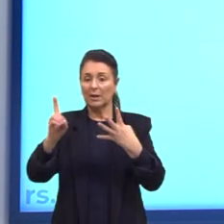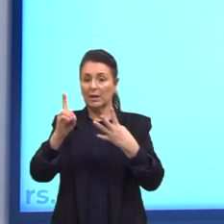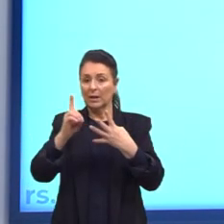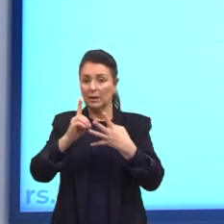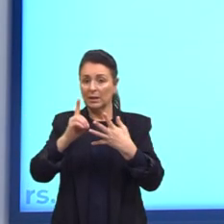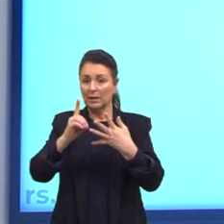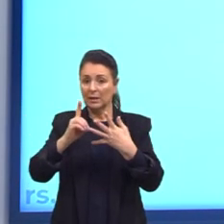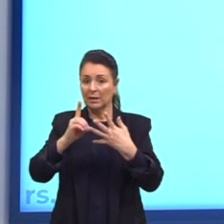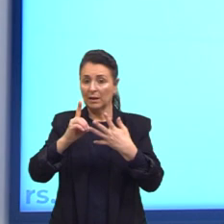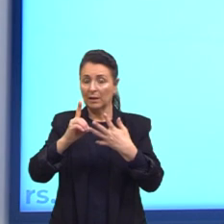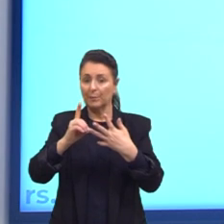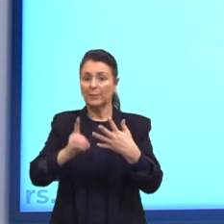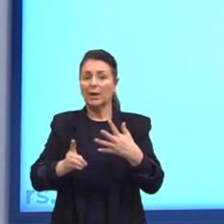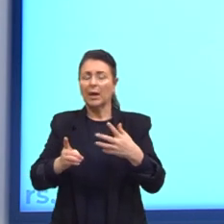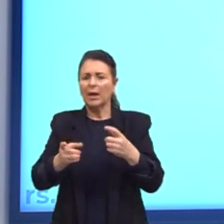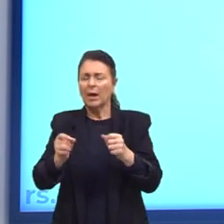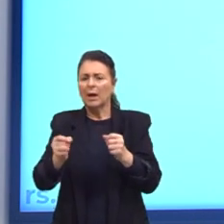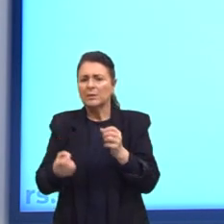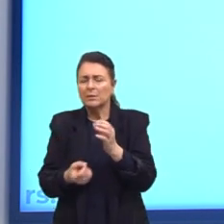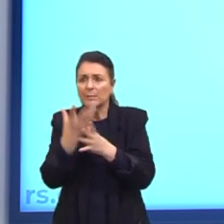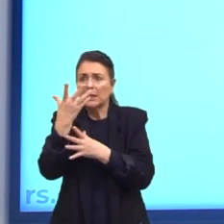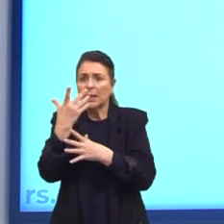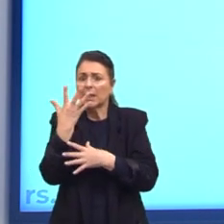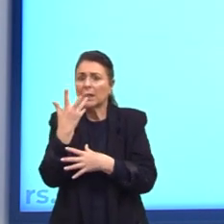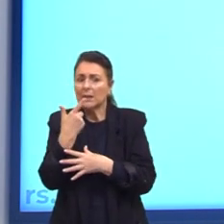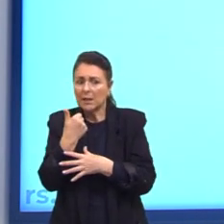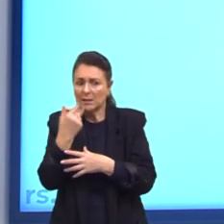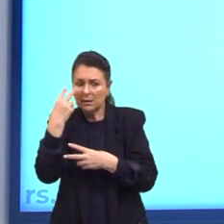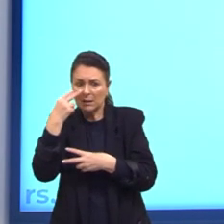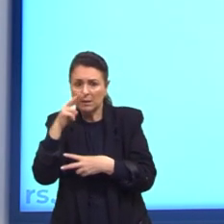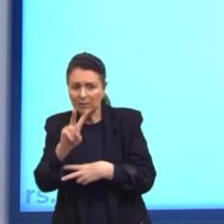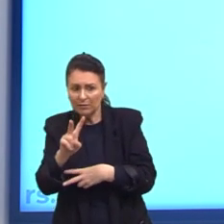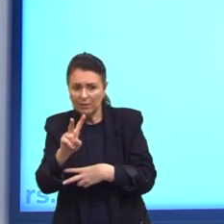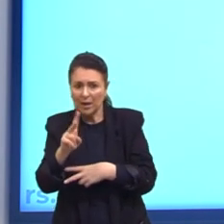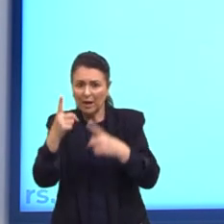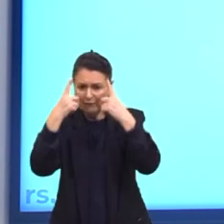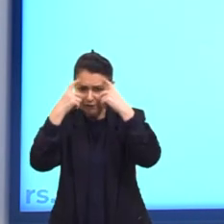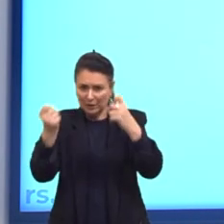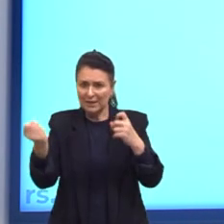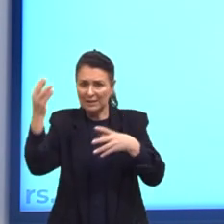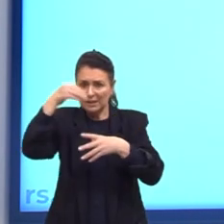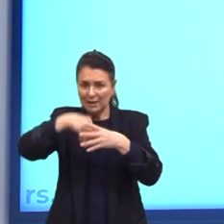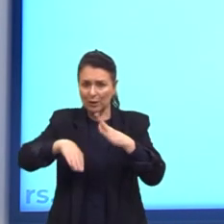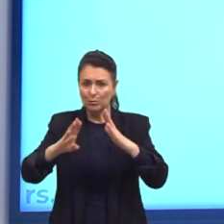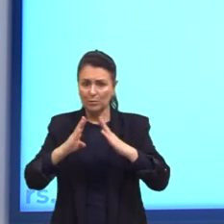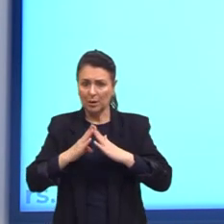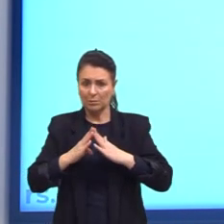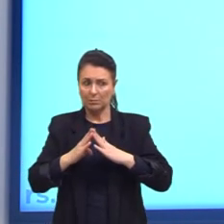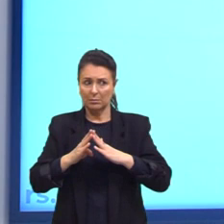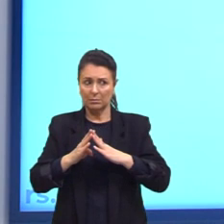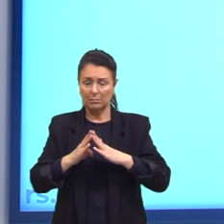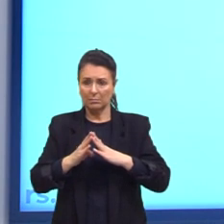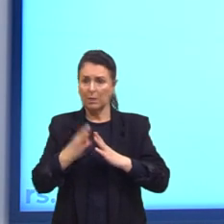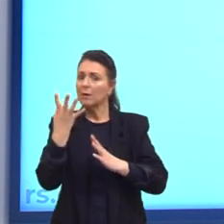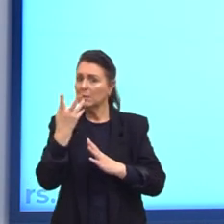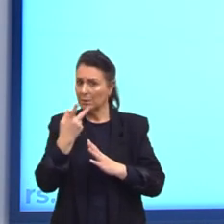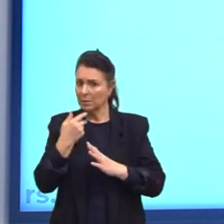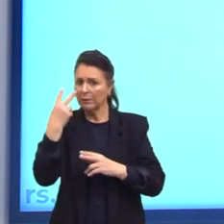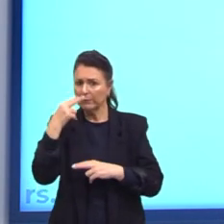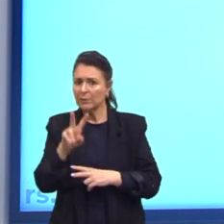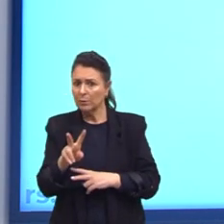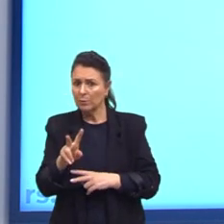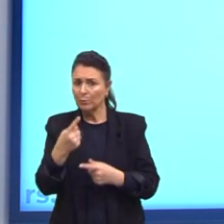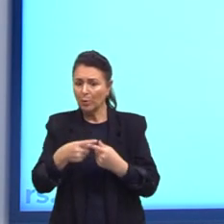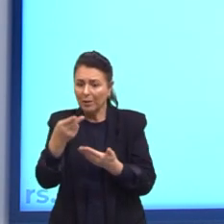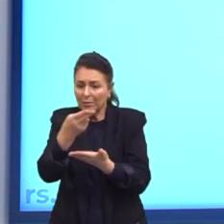crianças a capacidade de reconhecer atos de violência doméstica. Mas a criança já reconhece, porque ela desenhou o pai